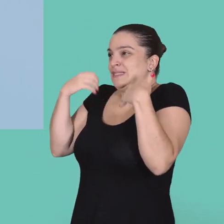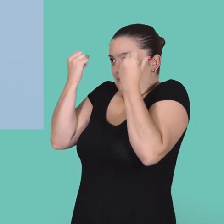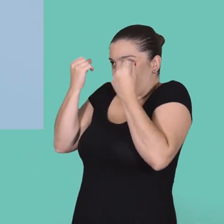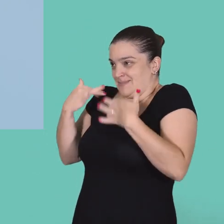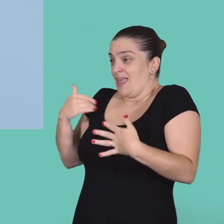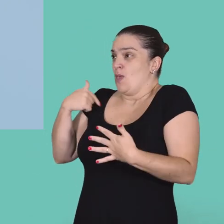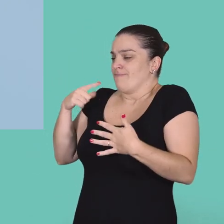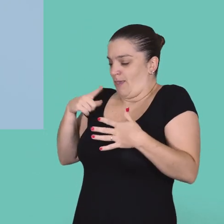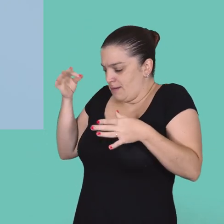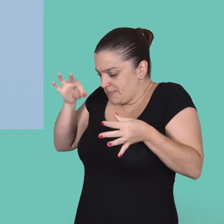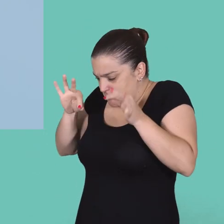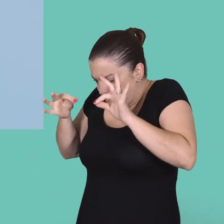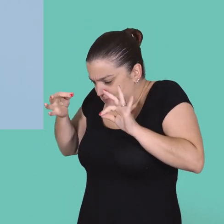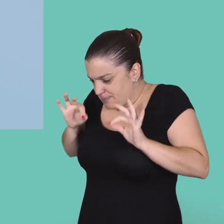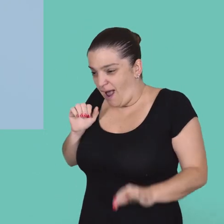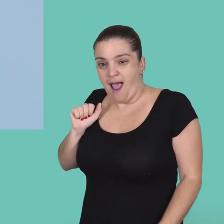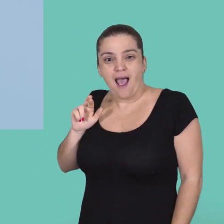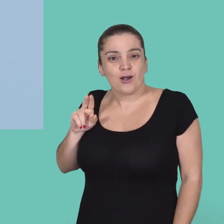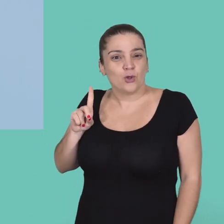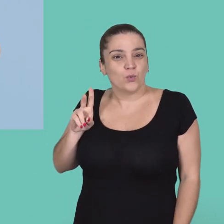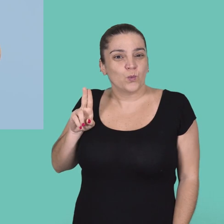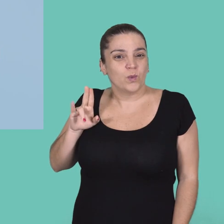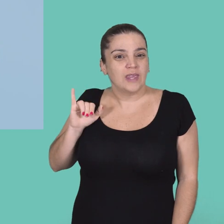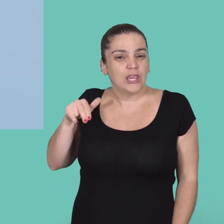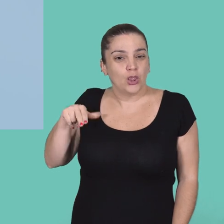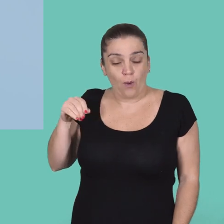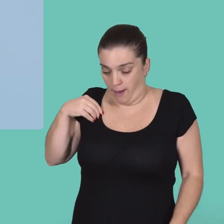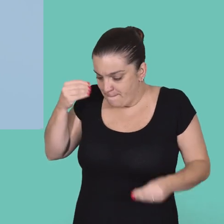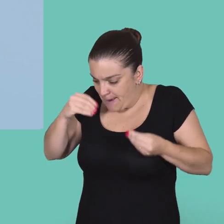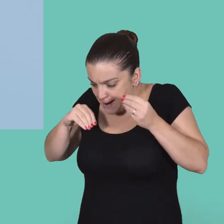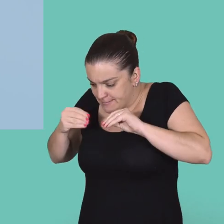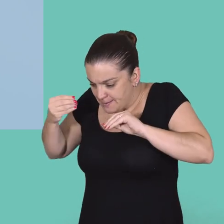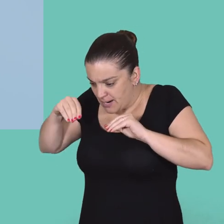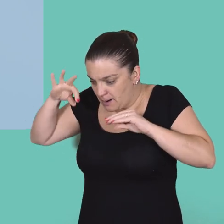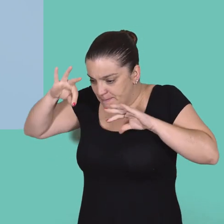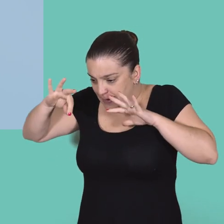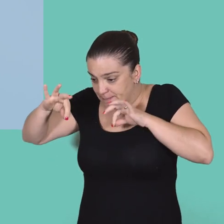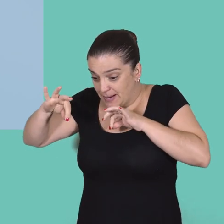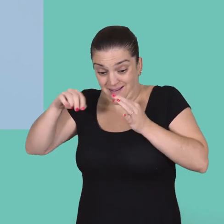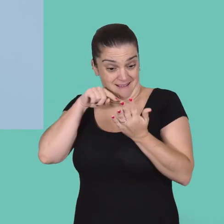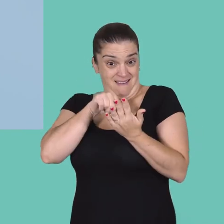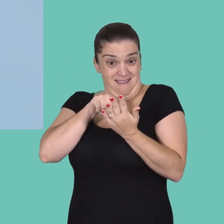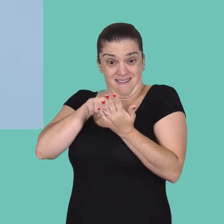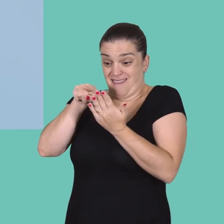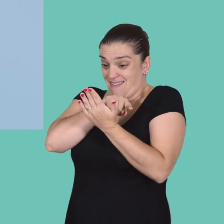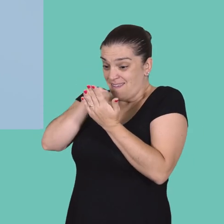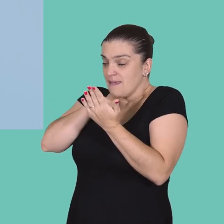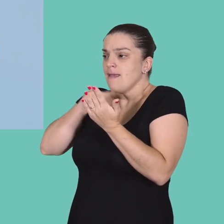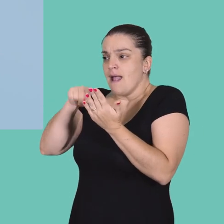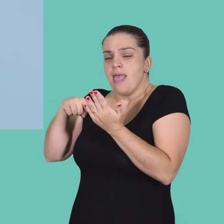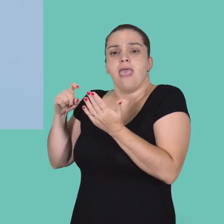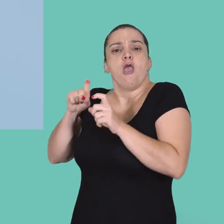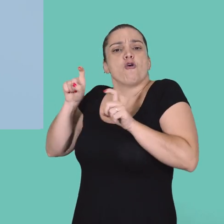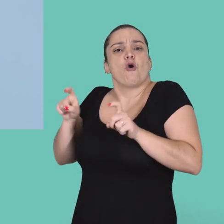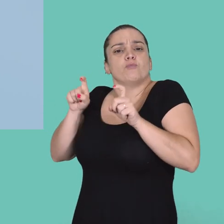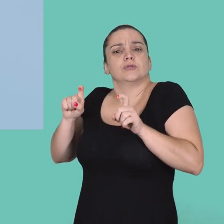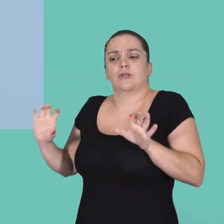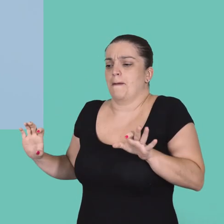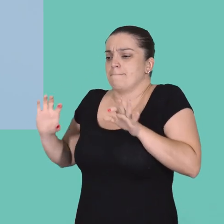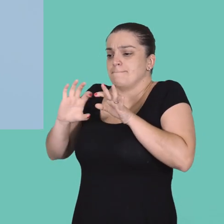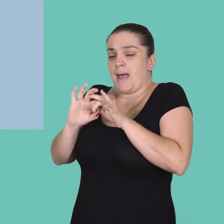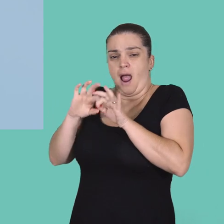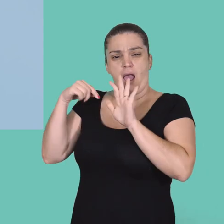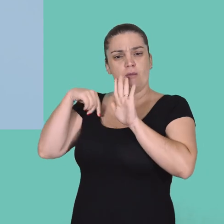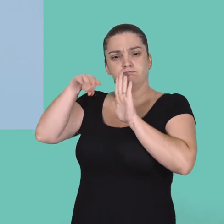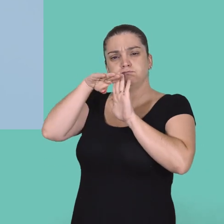explicar. Eu tenho uma placa de arduino, onde eu coloco todas as conexões. E isso aqui é um computador que vai estar conectado na placa.